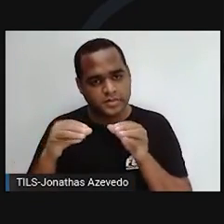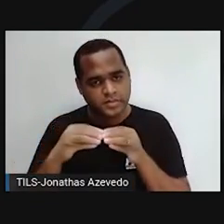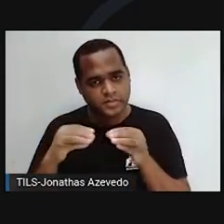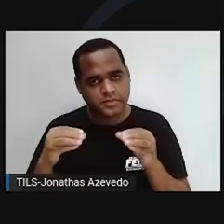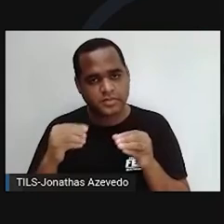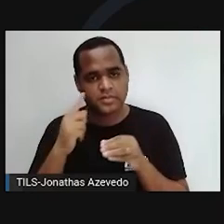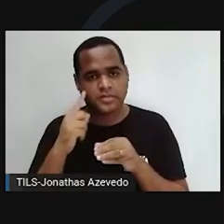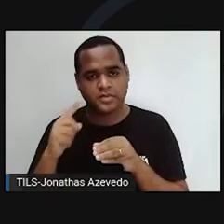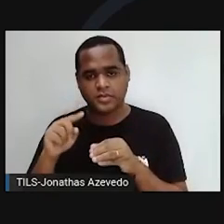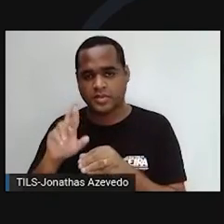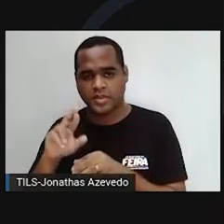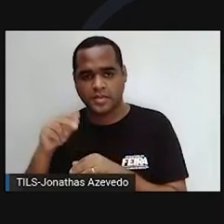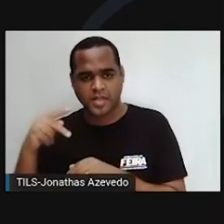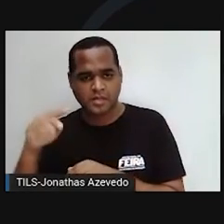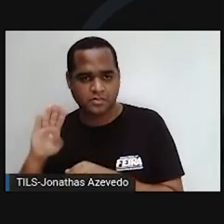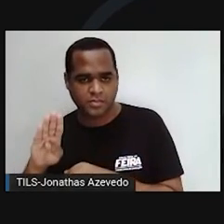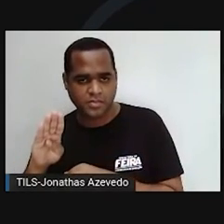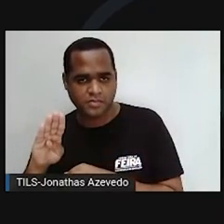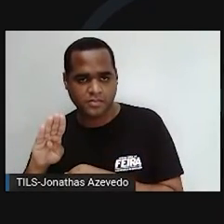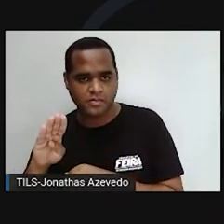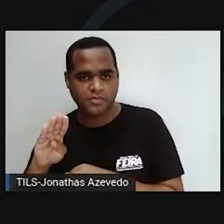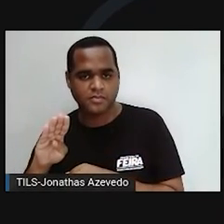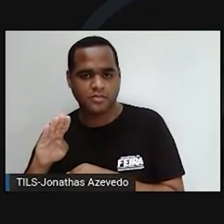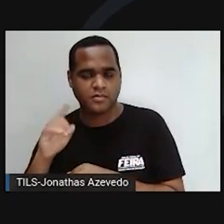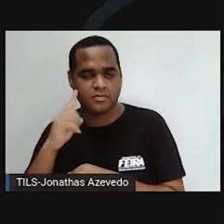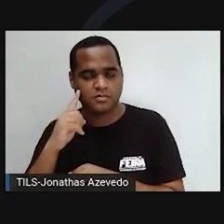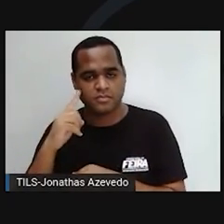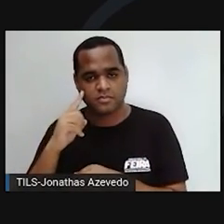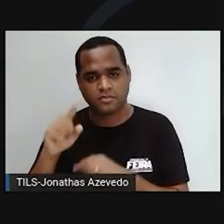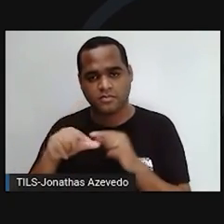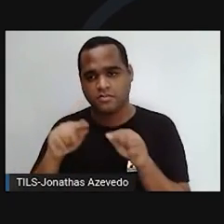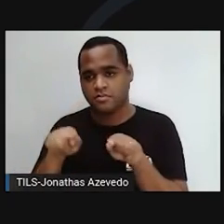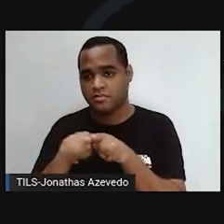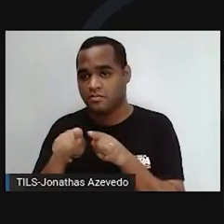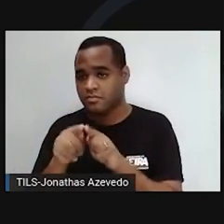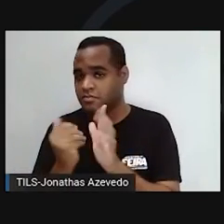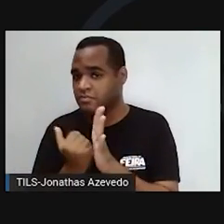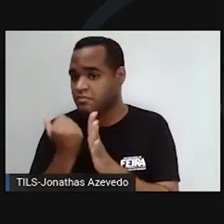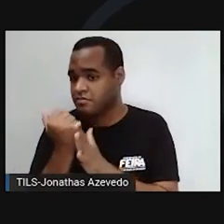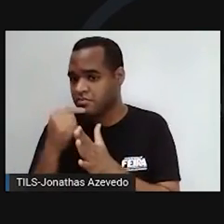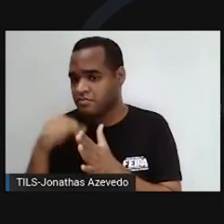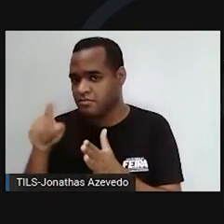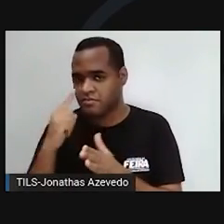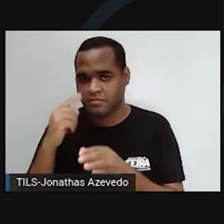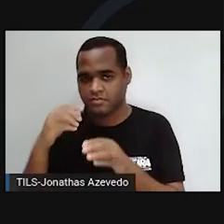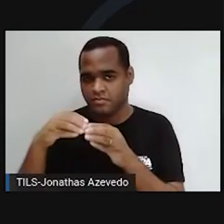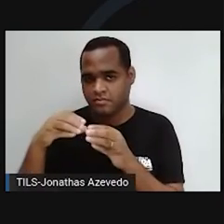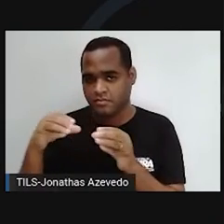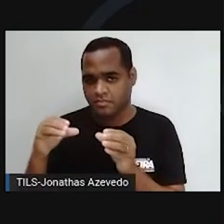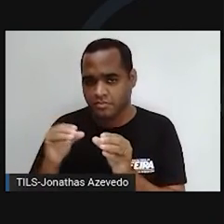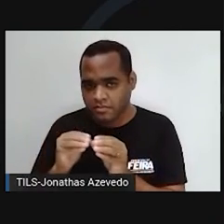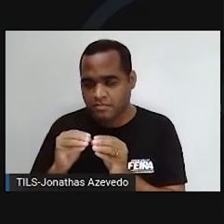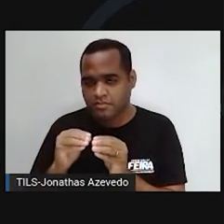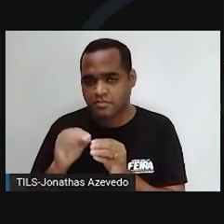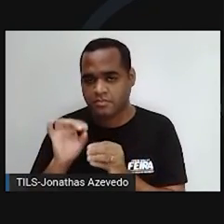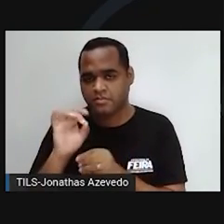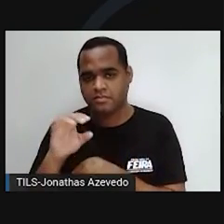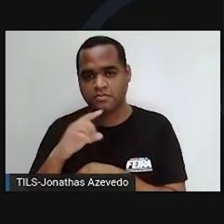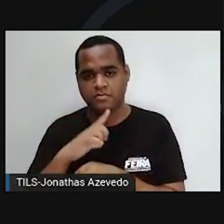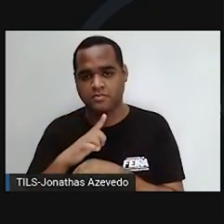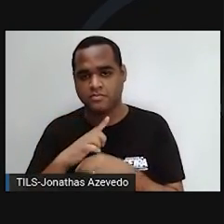rugoso, liso. Ela não tem uma característica. Além disso, na sua membrana plasmática, ela tem ali uma